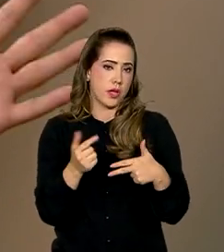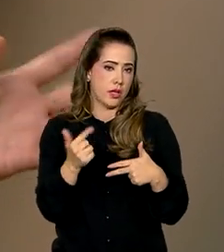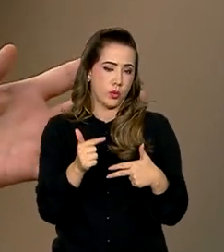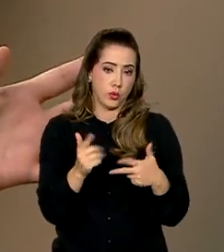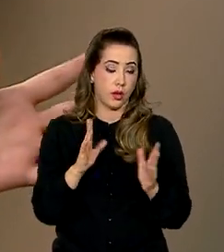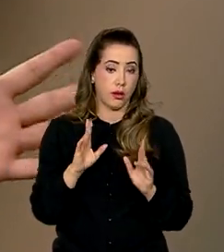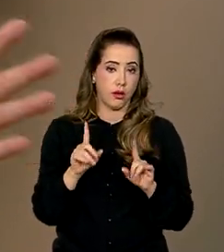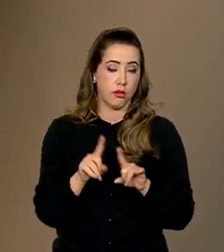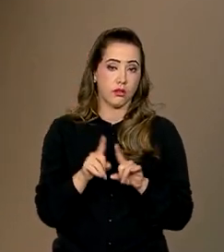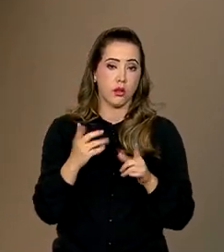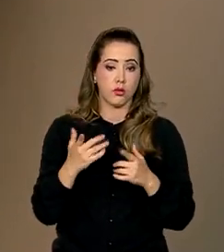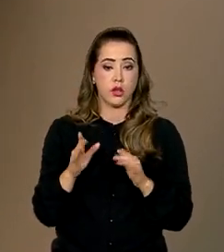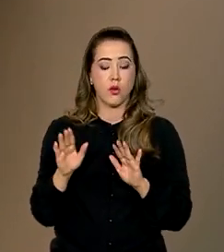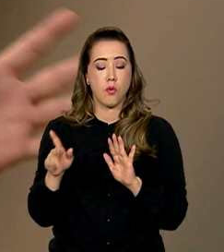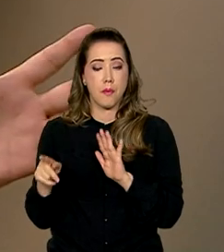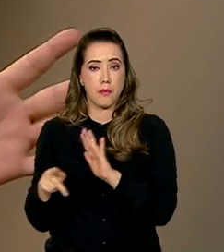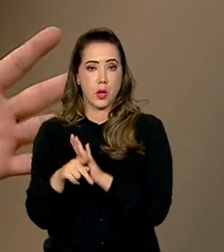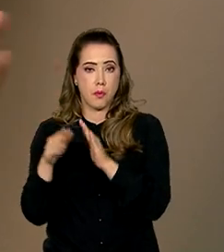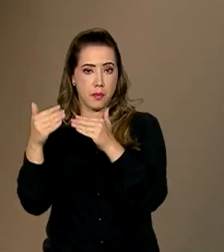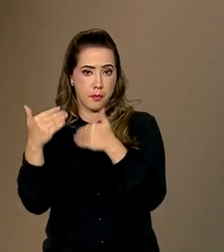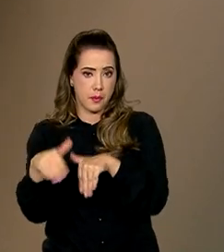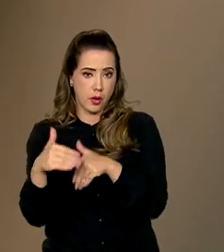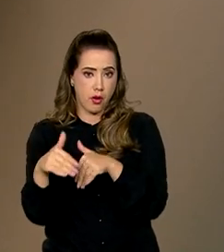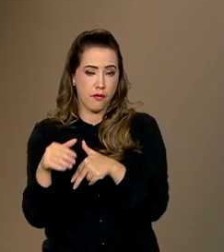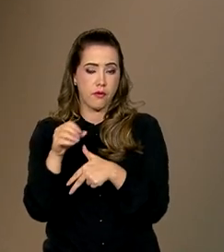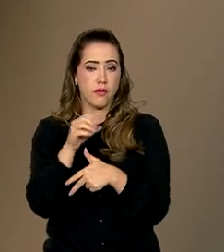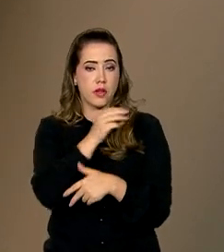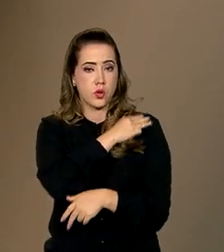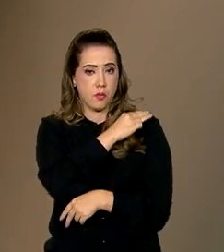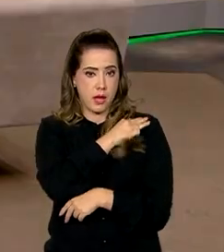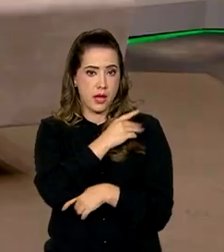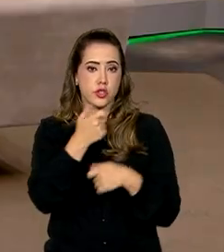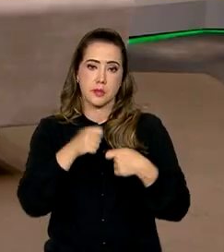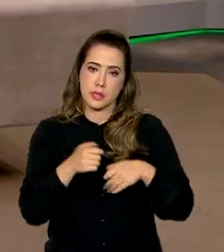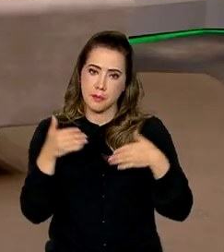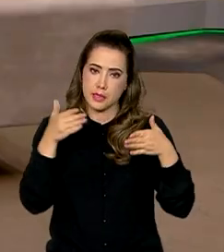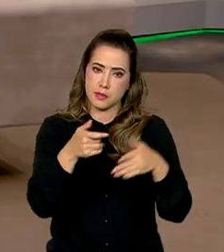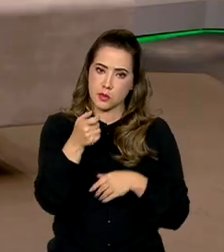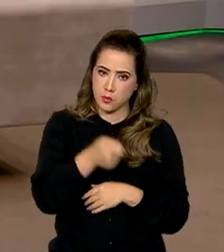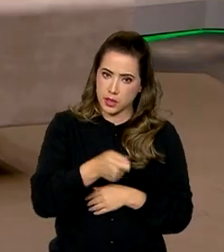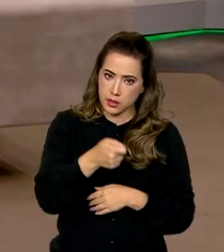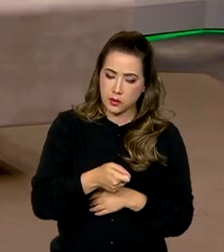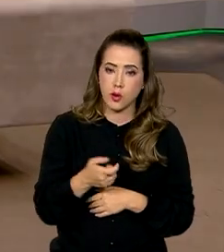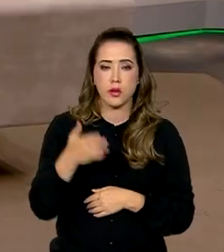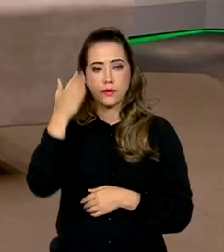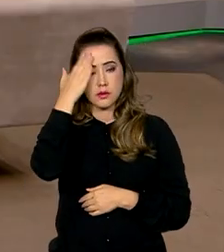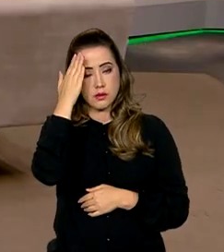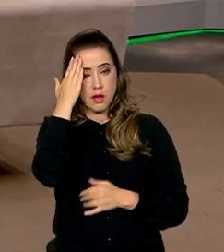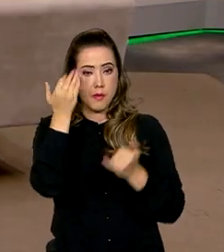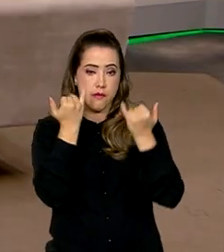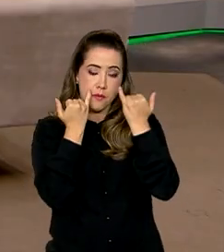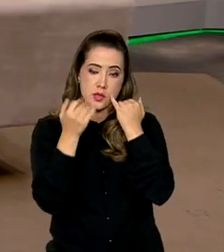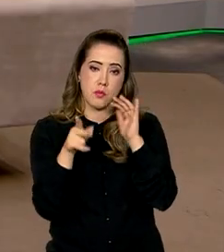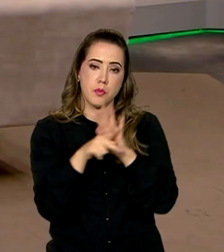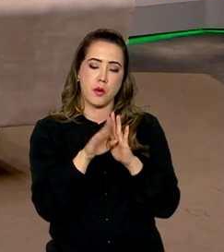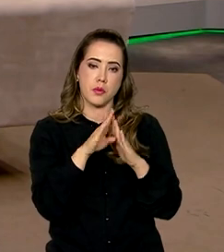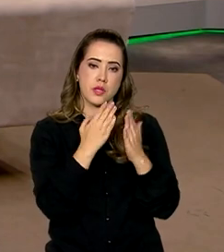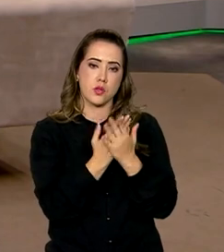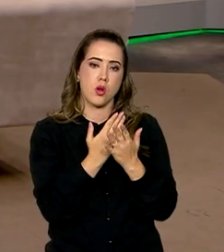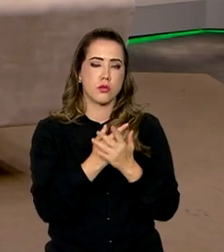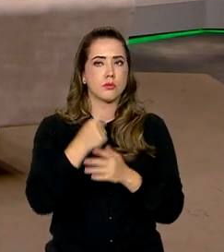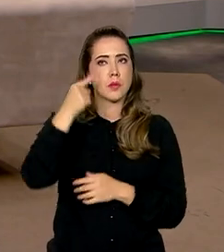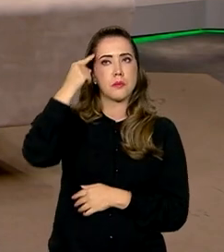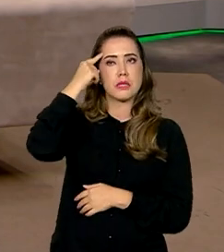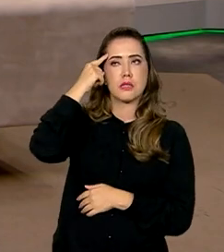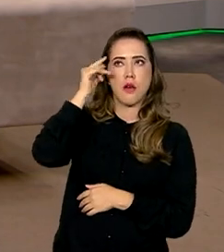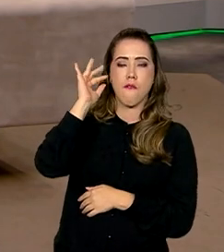específica do ensino médio em que todos participam e aí você tem segurança de que tem uma informação da escola. Então, para pensar a educação